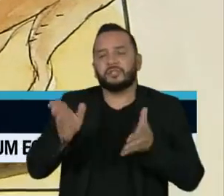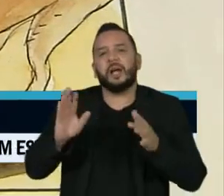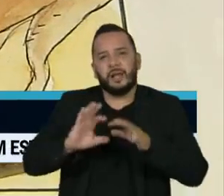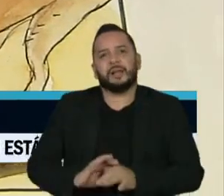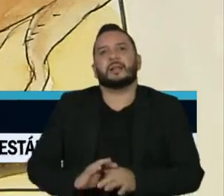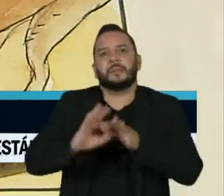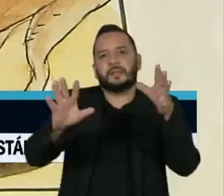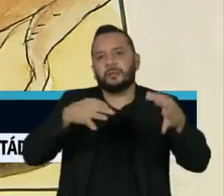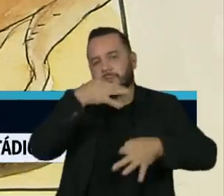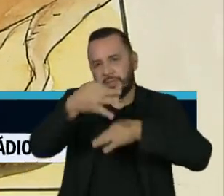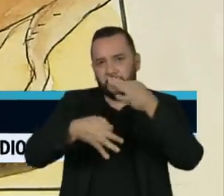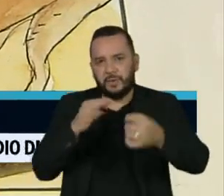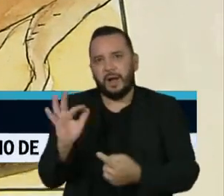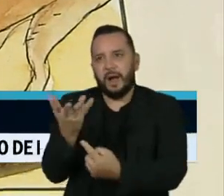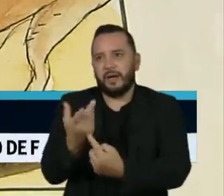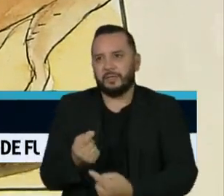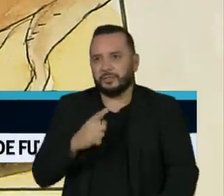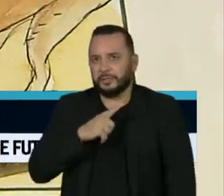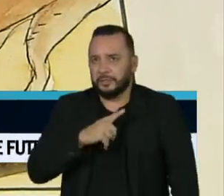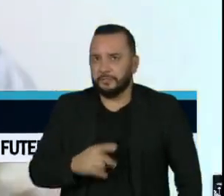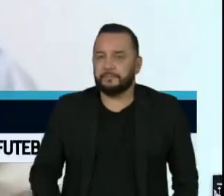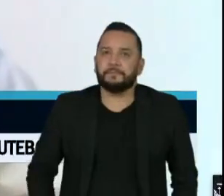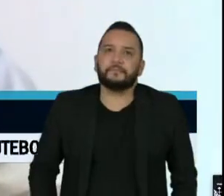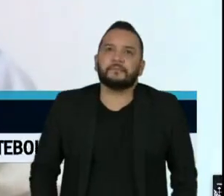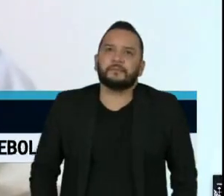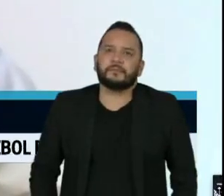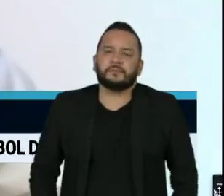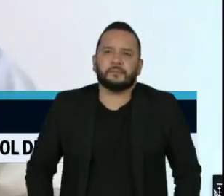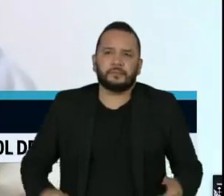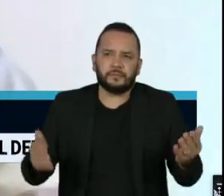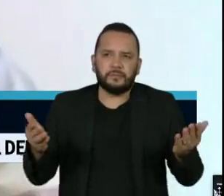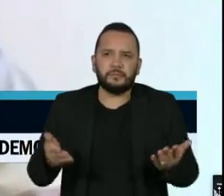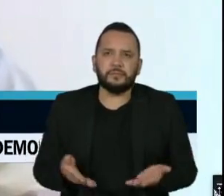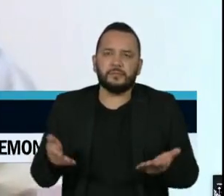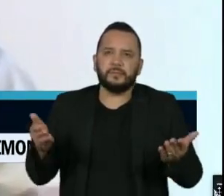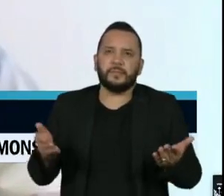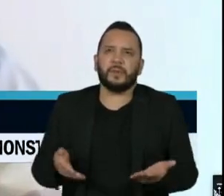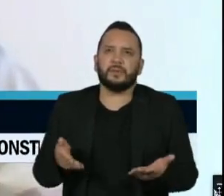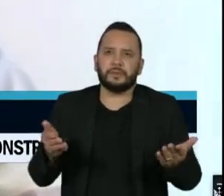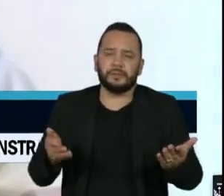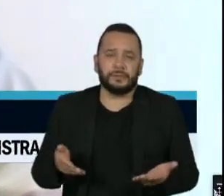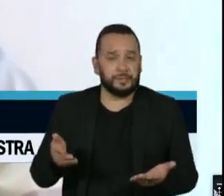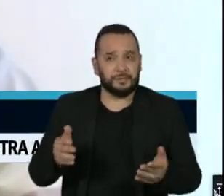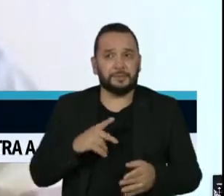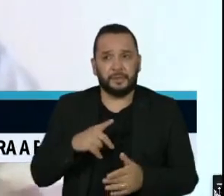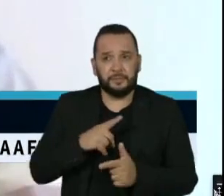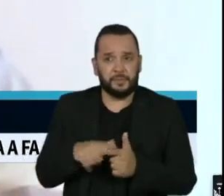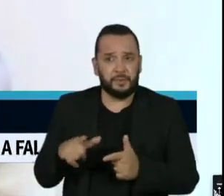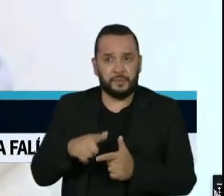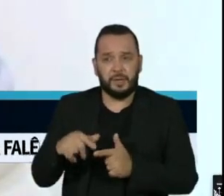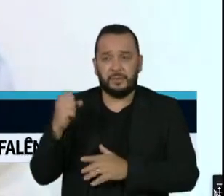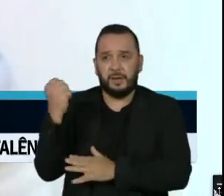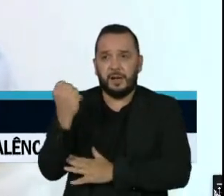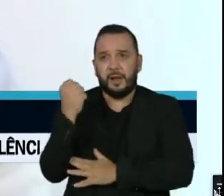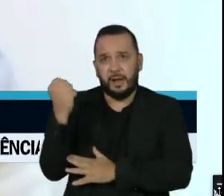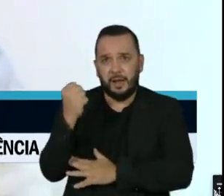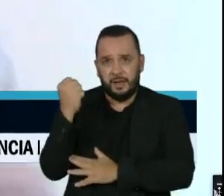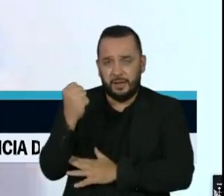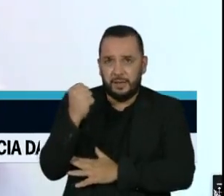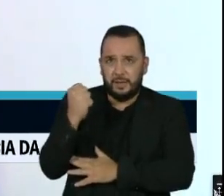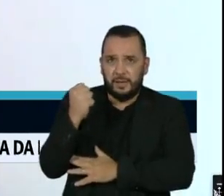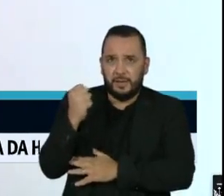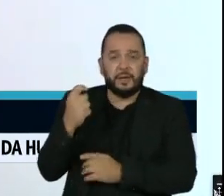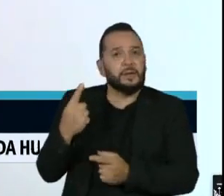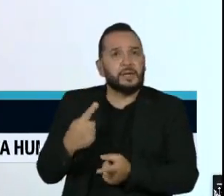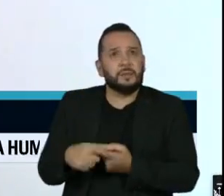Liberdade de Expressão Artística, o MOBILE. O que a gente tem hoje é um cenário muito grave que passa por